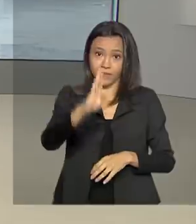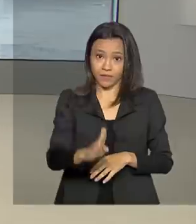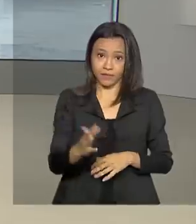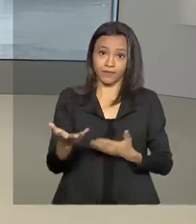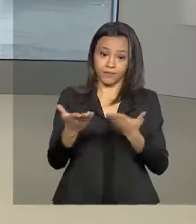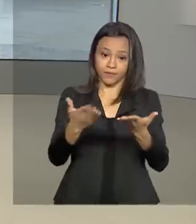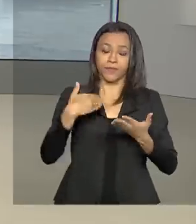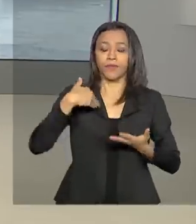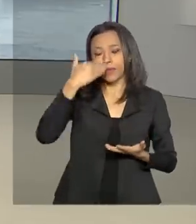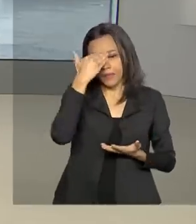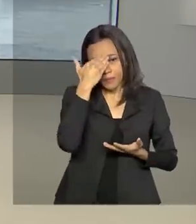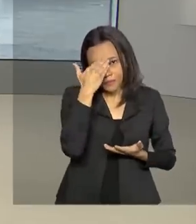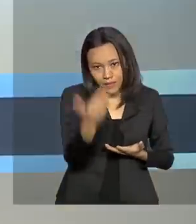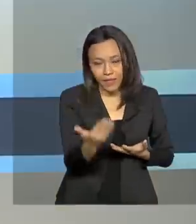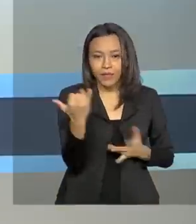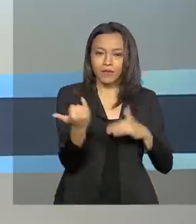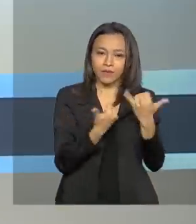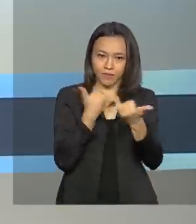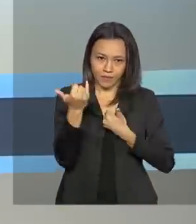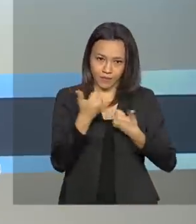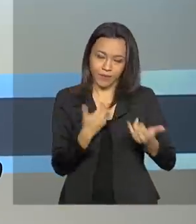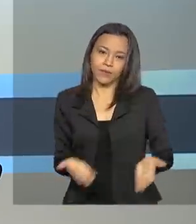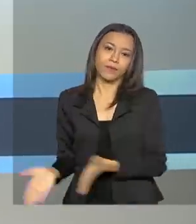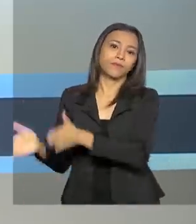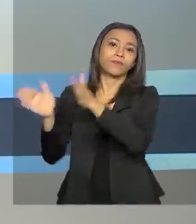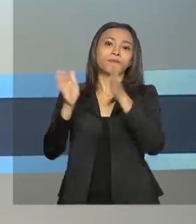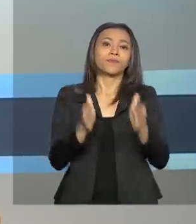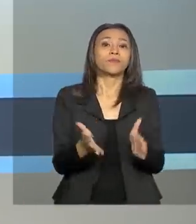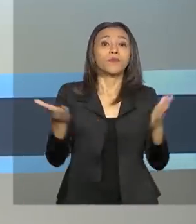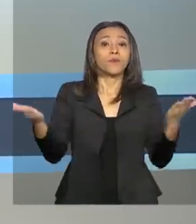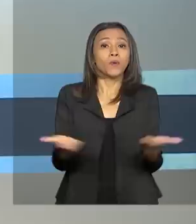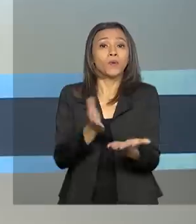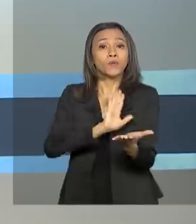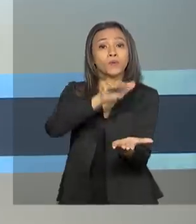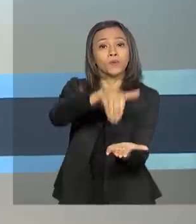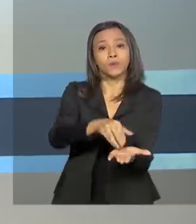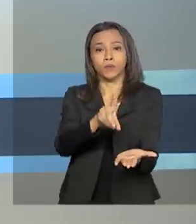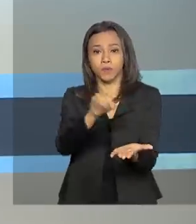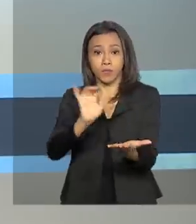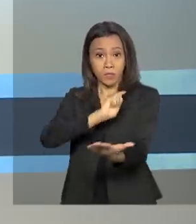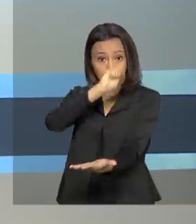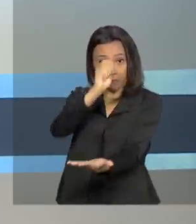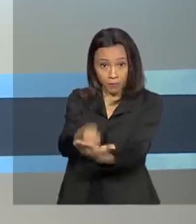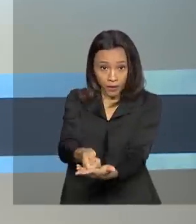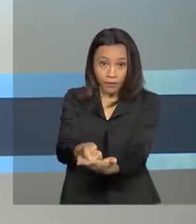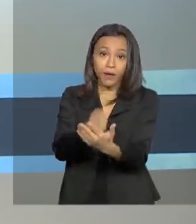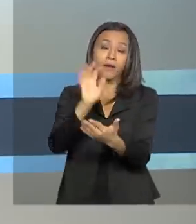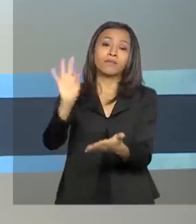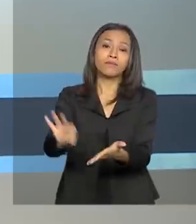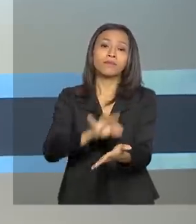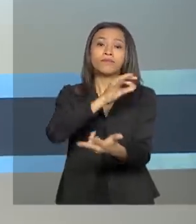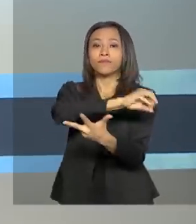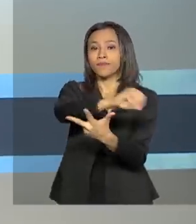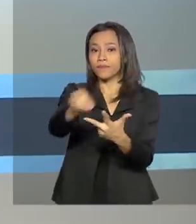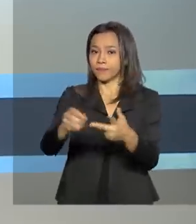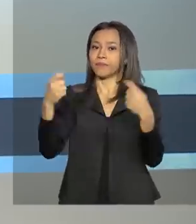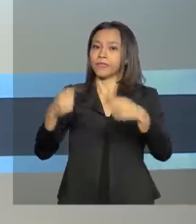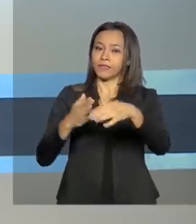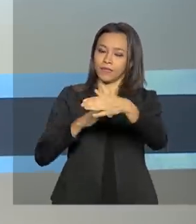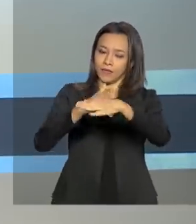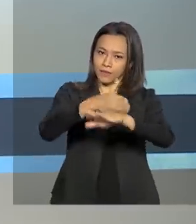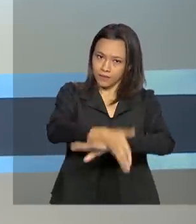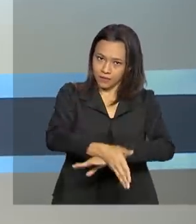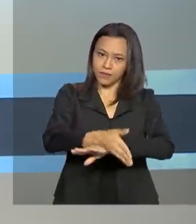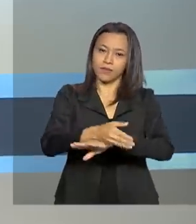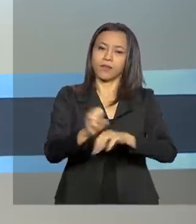Obrigada, Dani, pelas suas informações. E hoje é o último dia para pagar a taxa de inscrição do Enem. É preciso acessar a página do